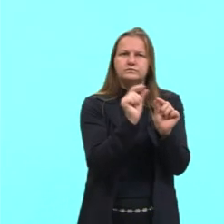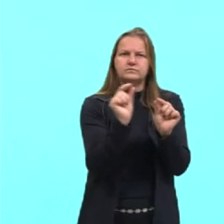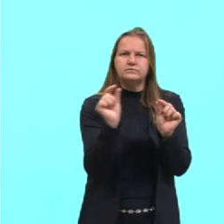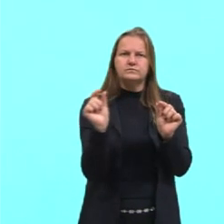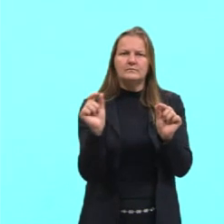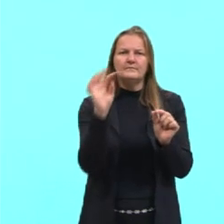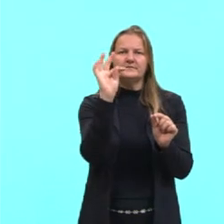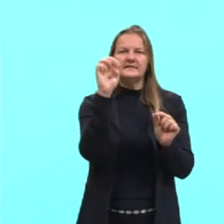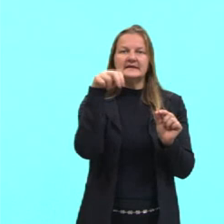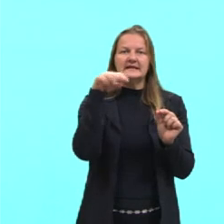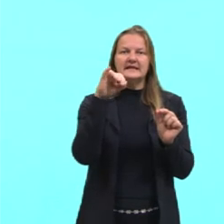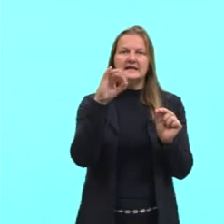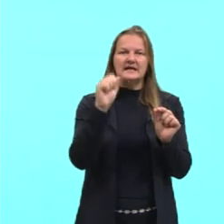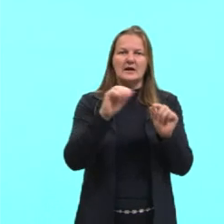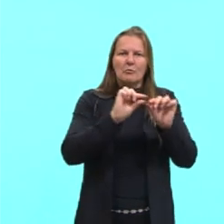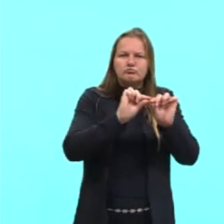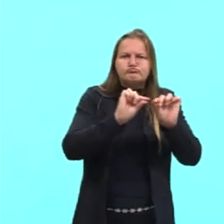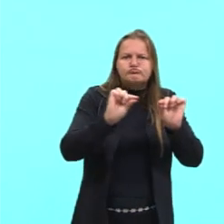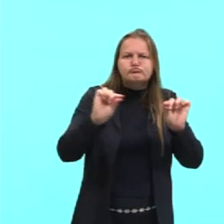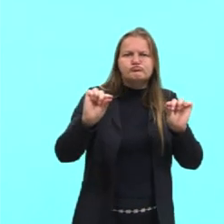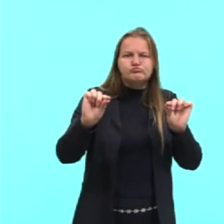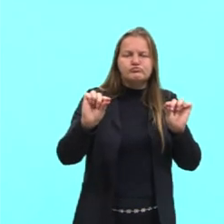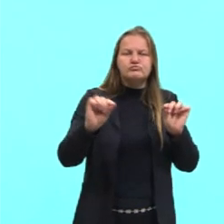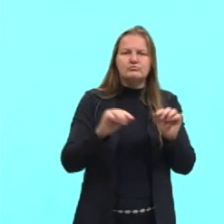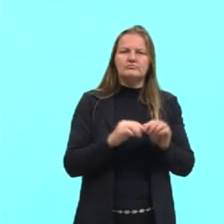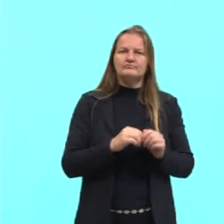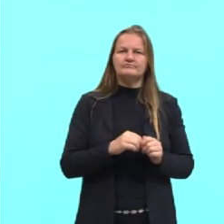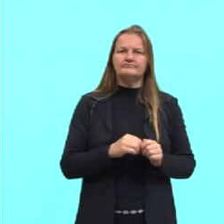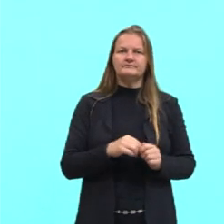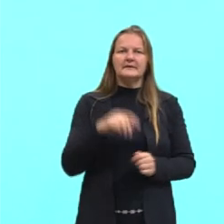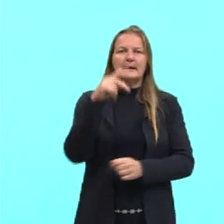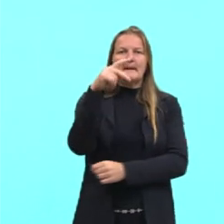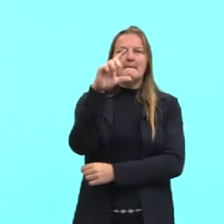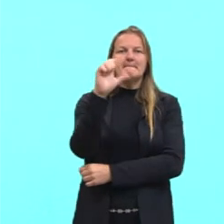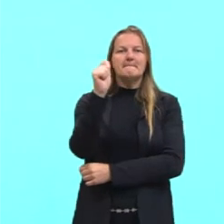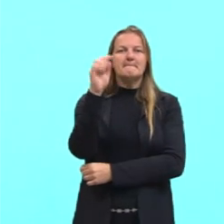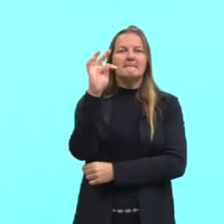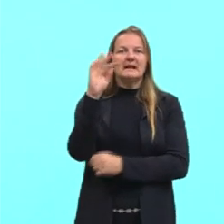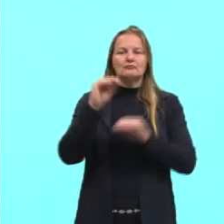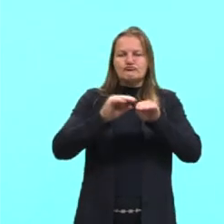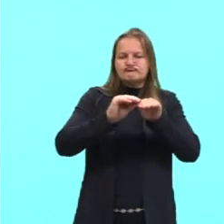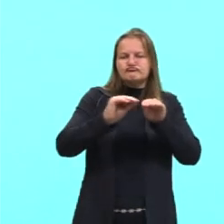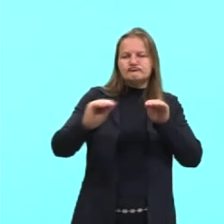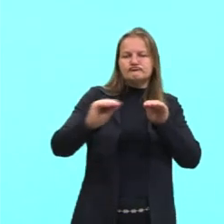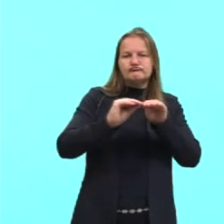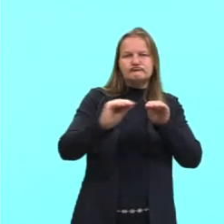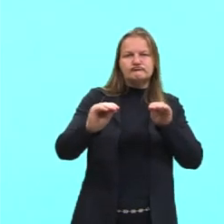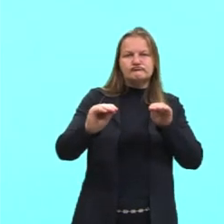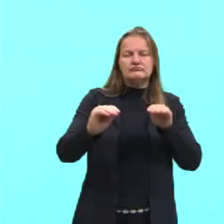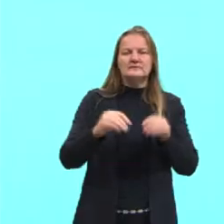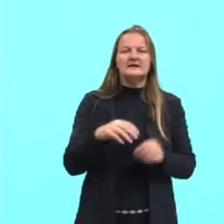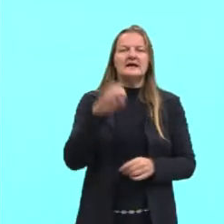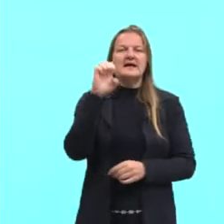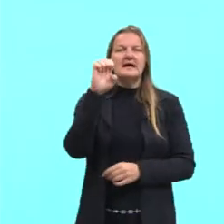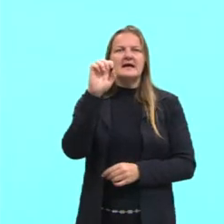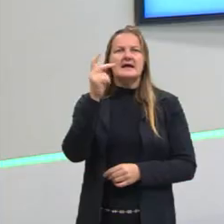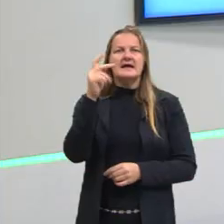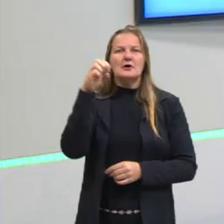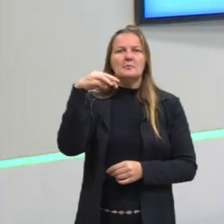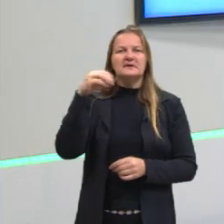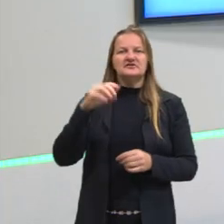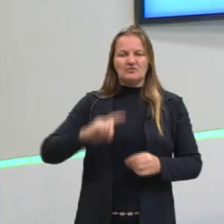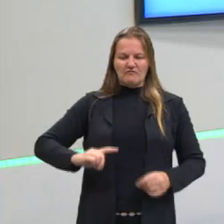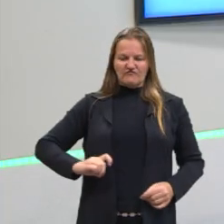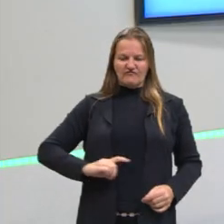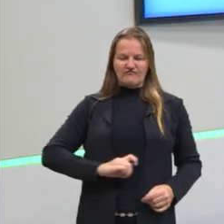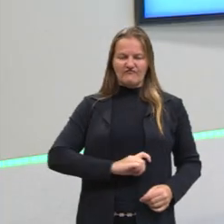Percebam que são bem achatados mesmo, tá? Então, plati quer dizer achatado e eumintes quer dizer verme,